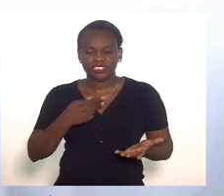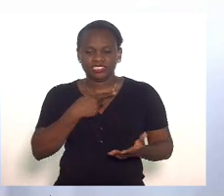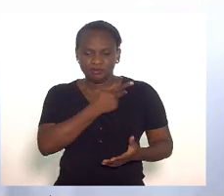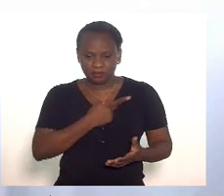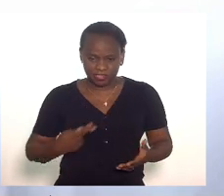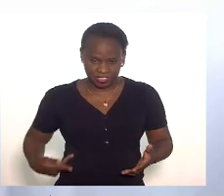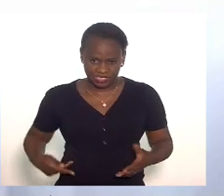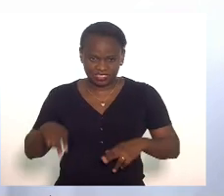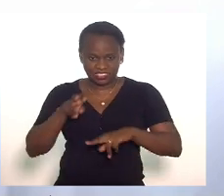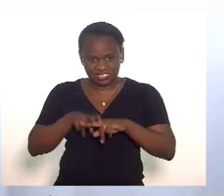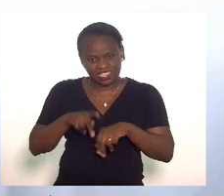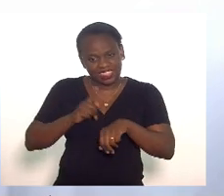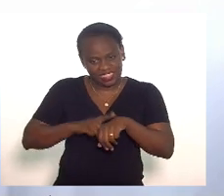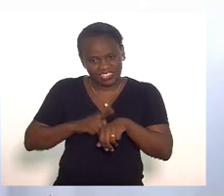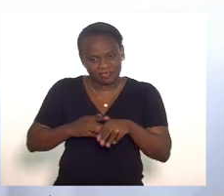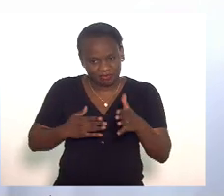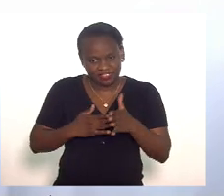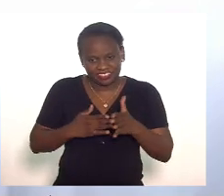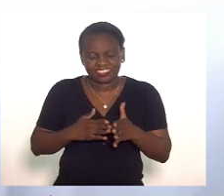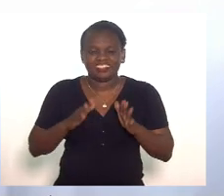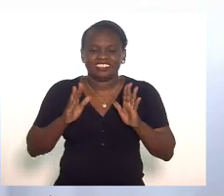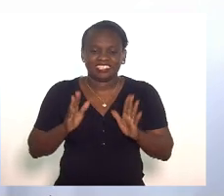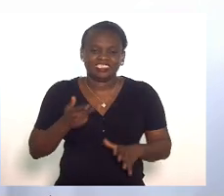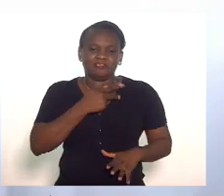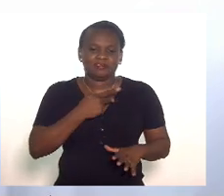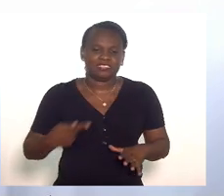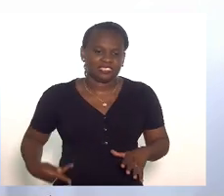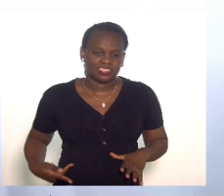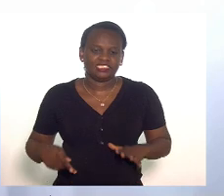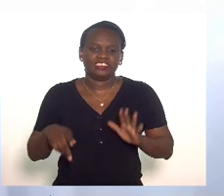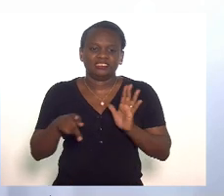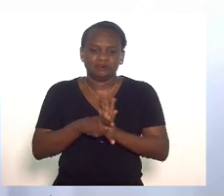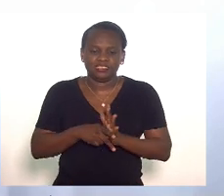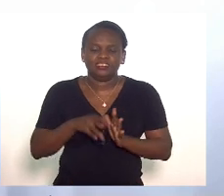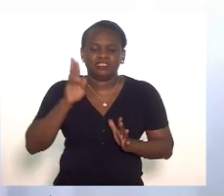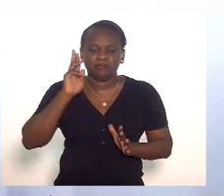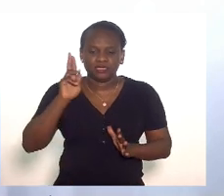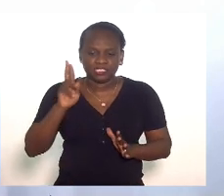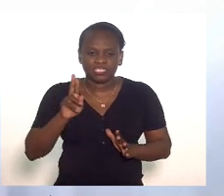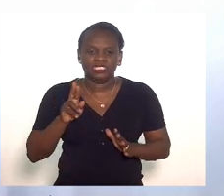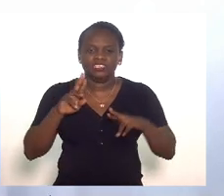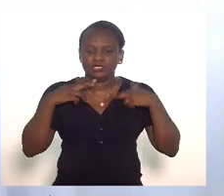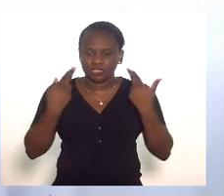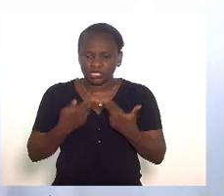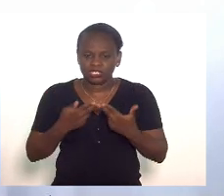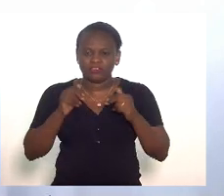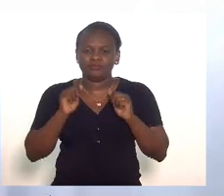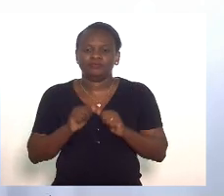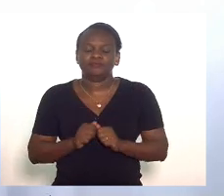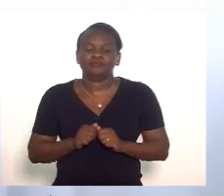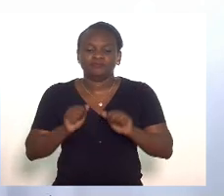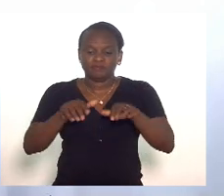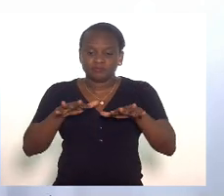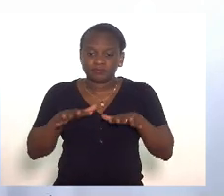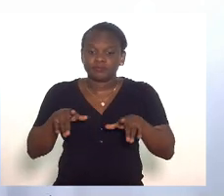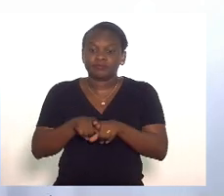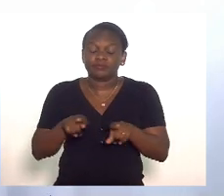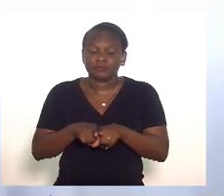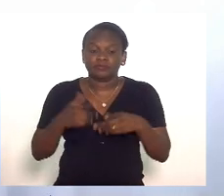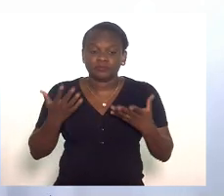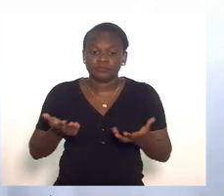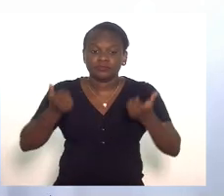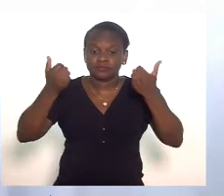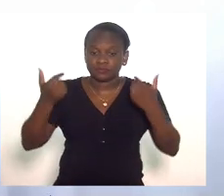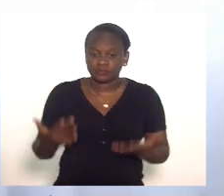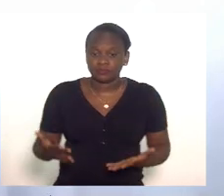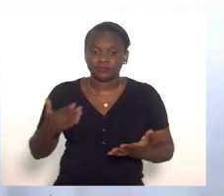momento temporariamente a presidência para a condução das sessões e quero também conduzir